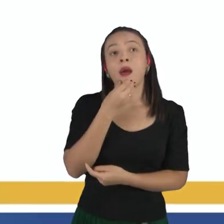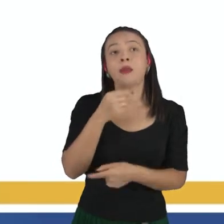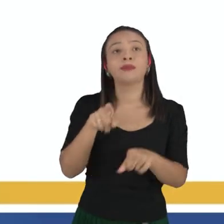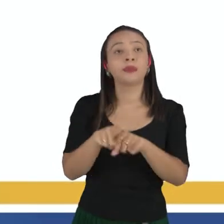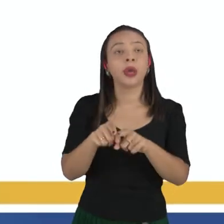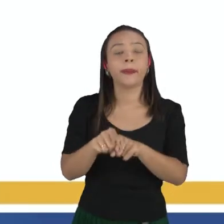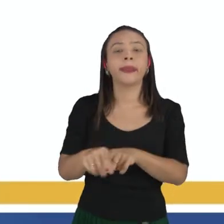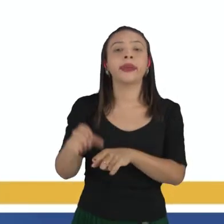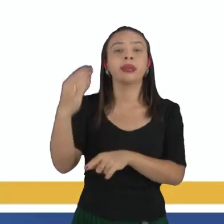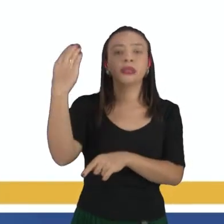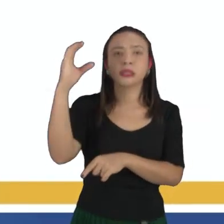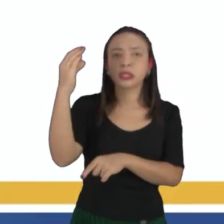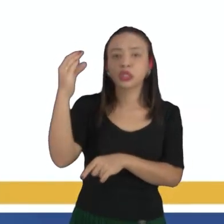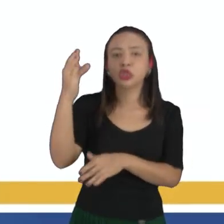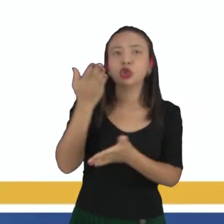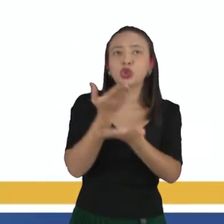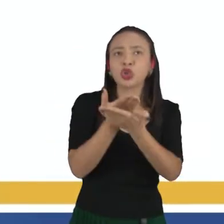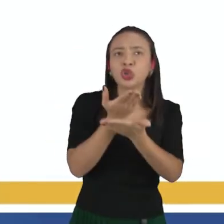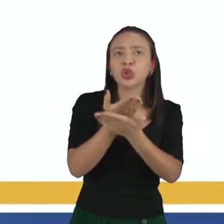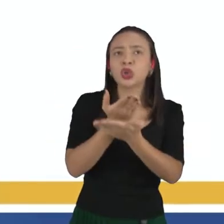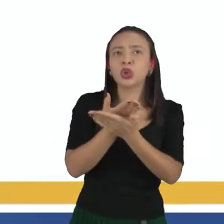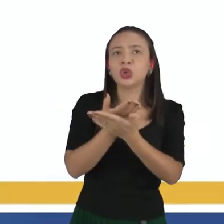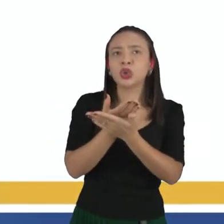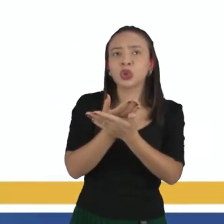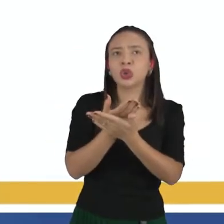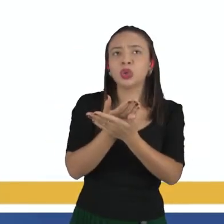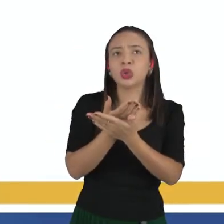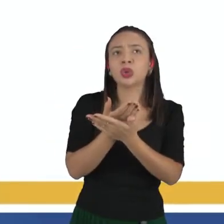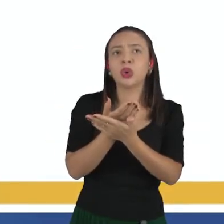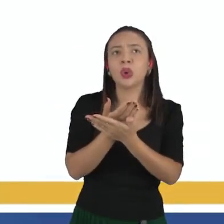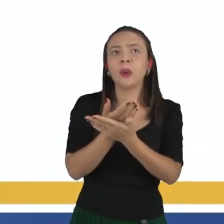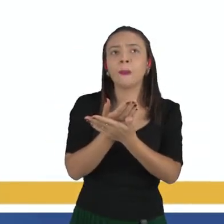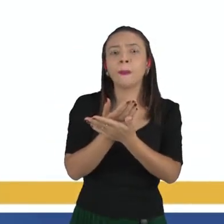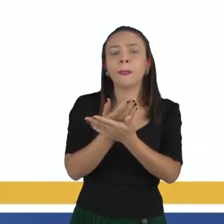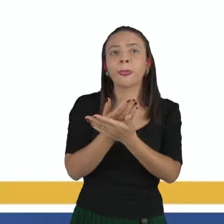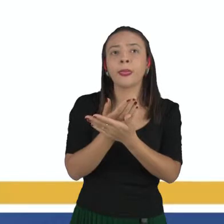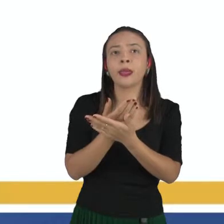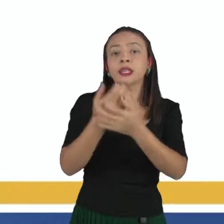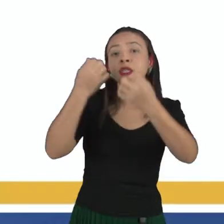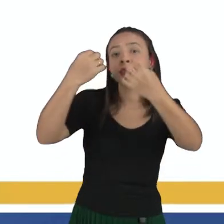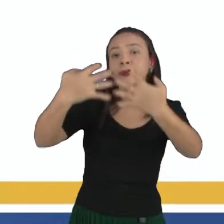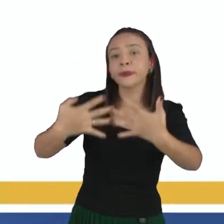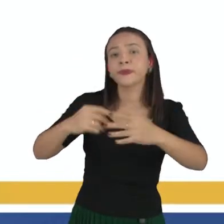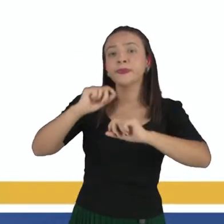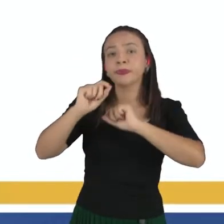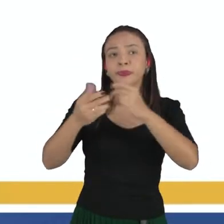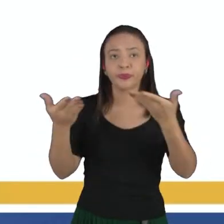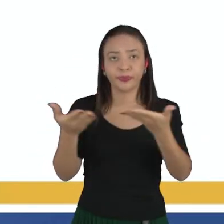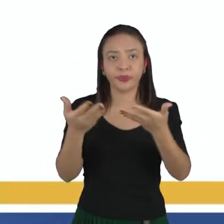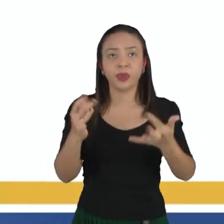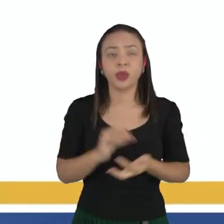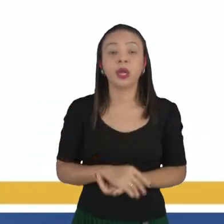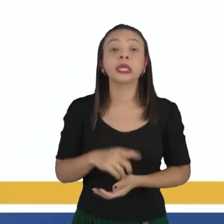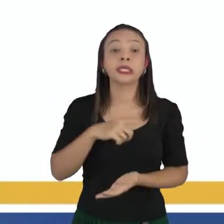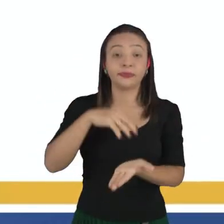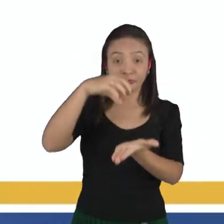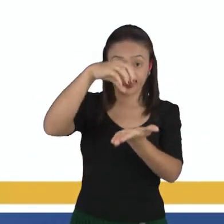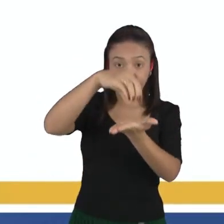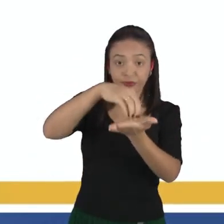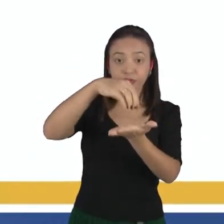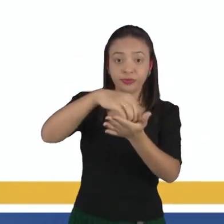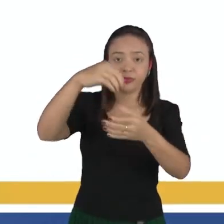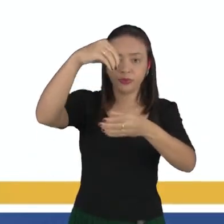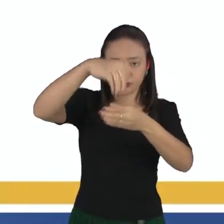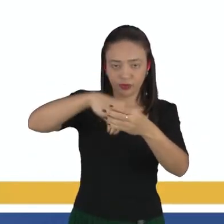trabalhou o mundo quântico, né, do átomo. E aí ele vem falar sobre que nós temos aqui o núcleo,